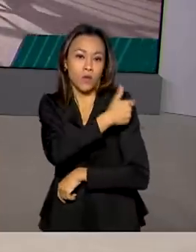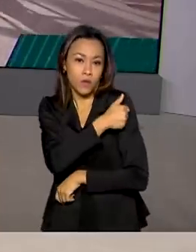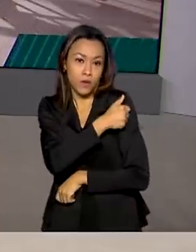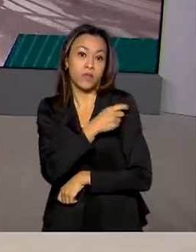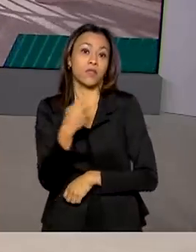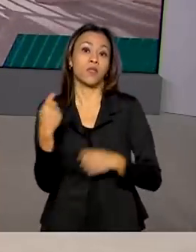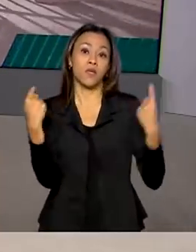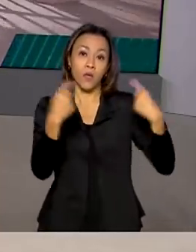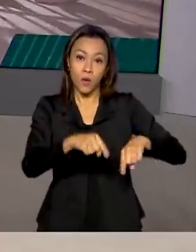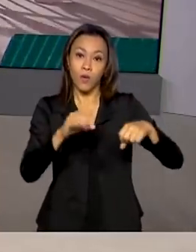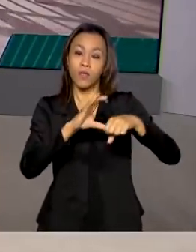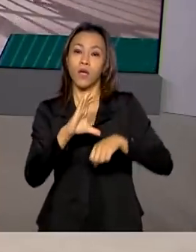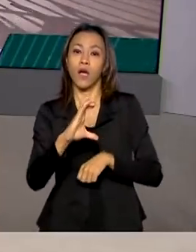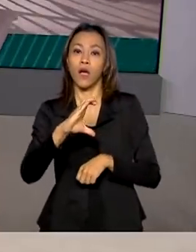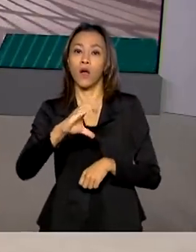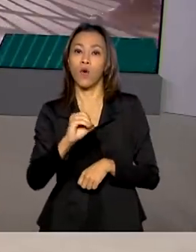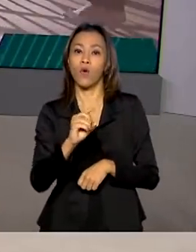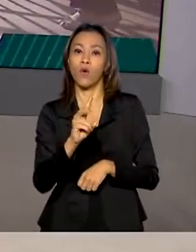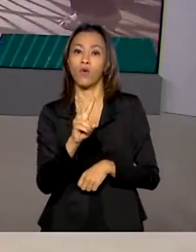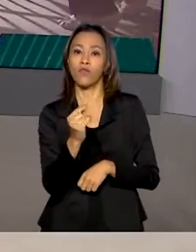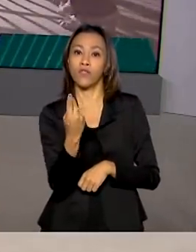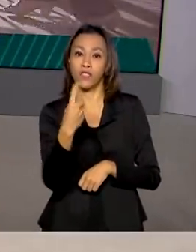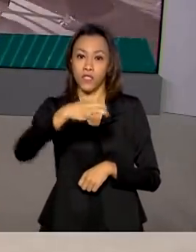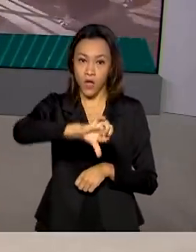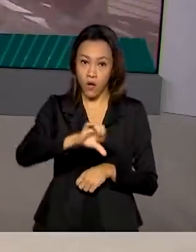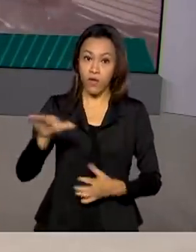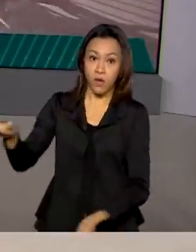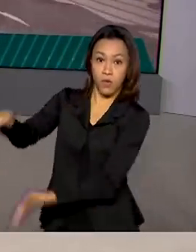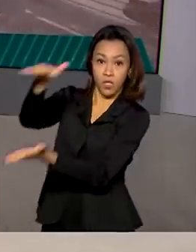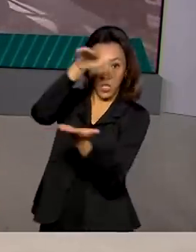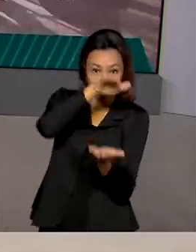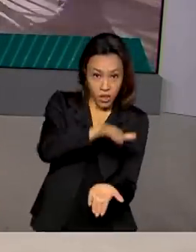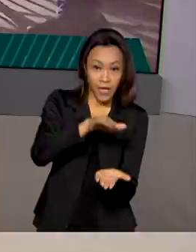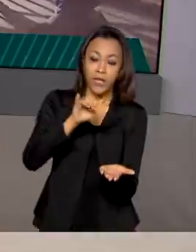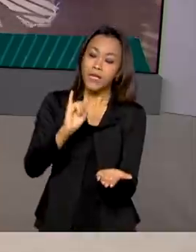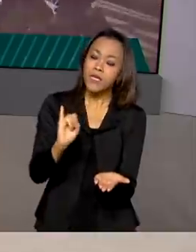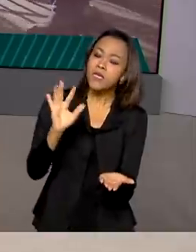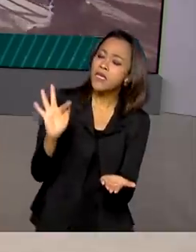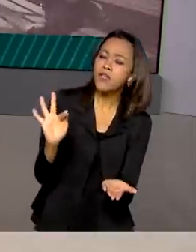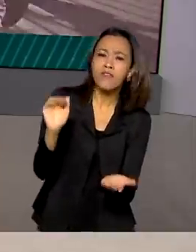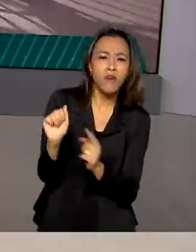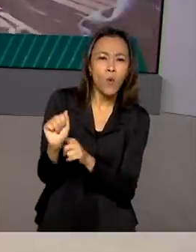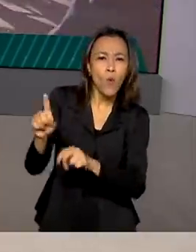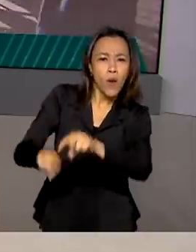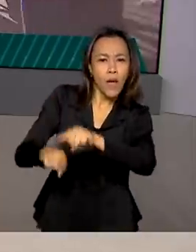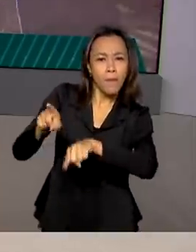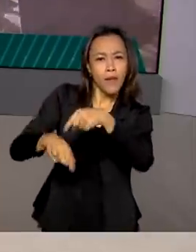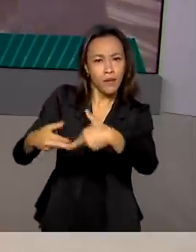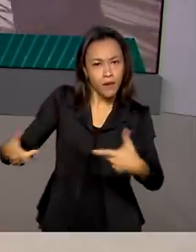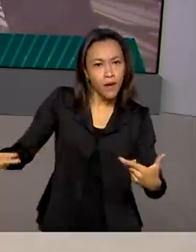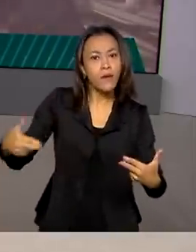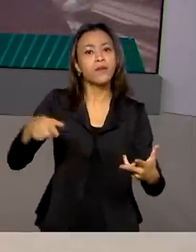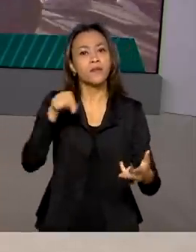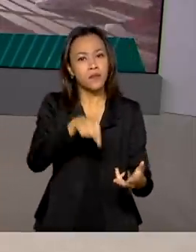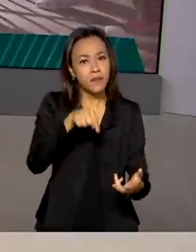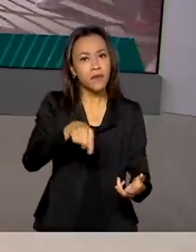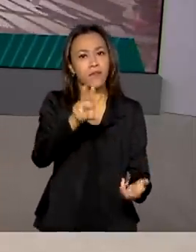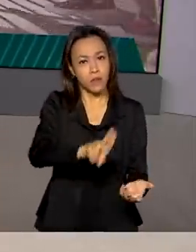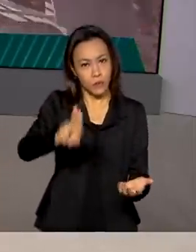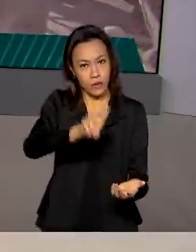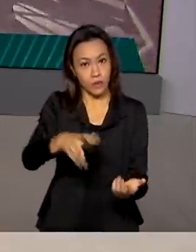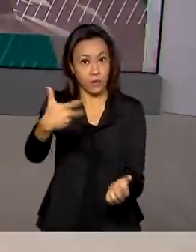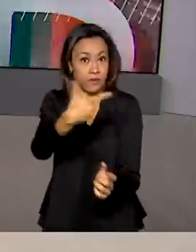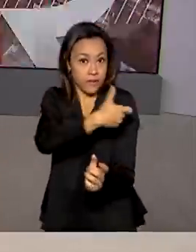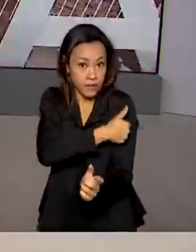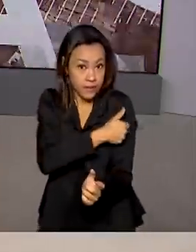-19. Com a chegada de mais dois lotes de IFA, que é a matéria-prima para a fabricação das doses, a Fundação